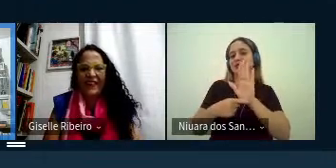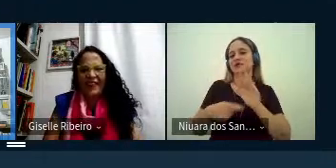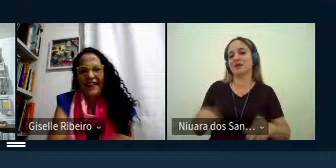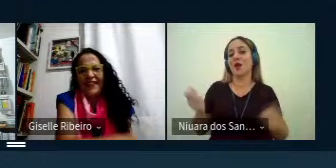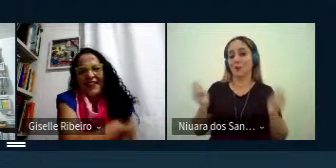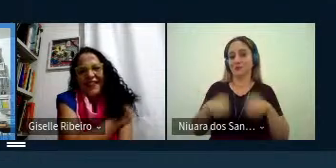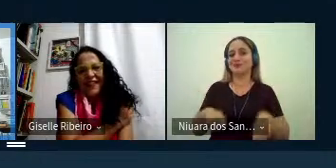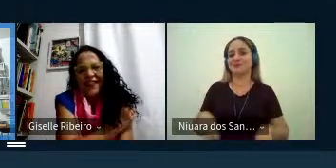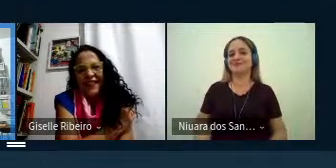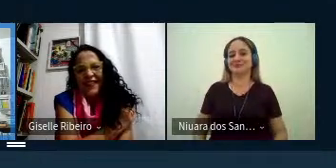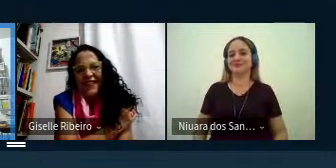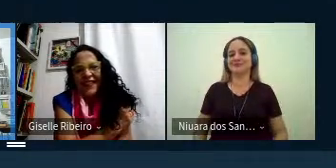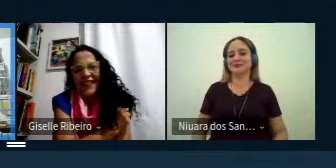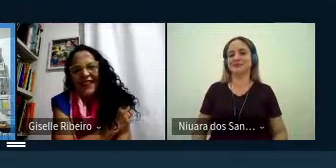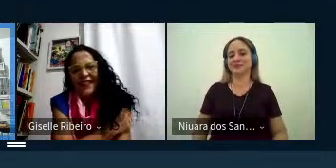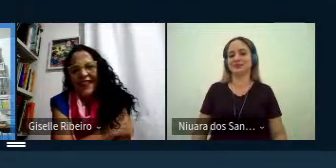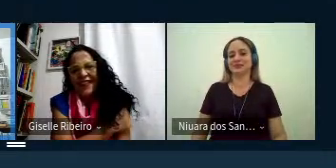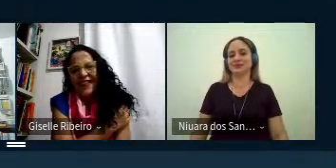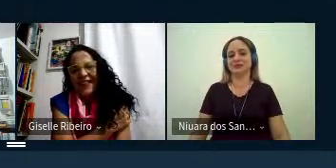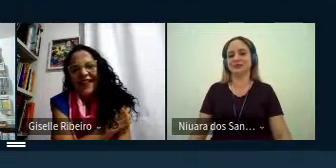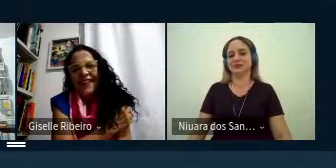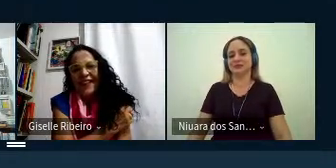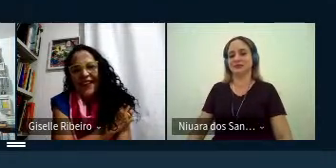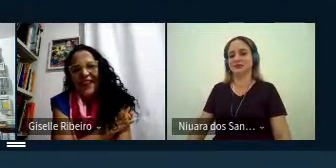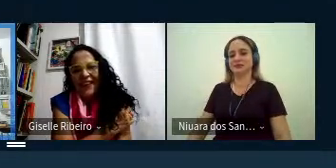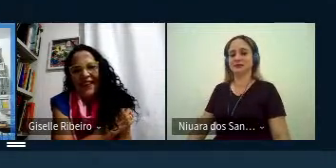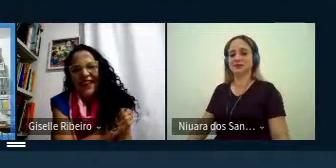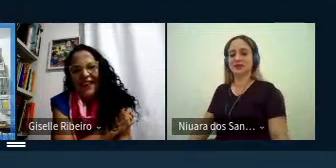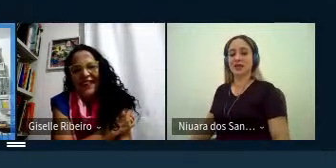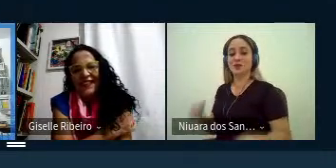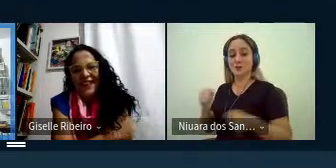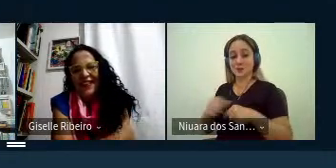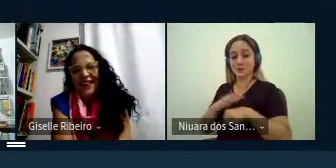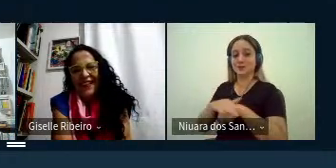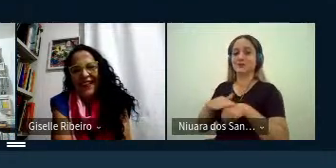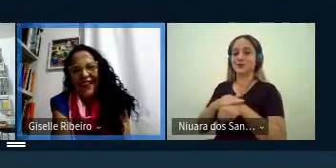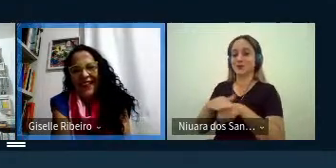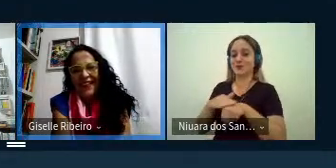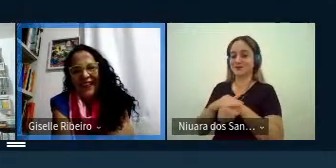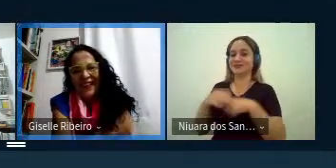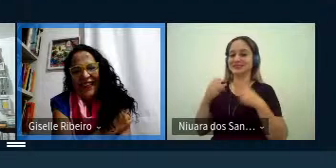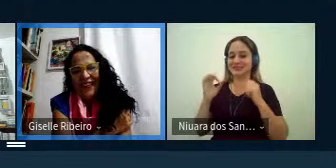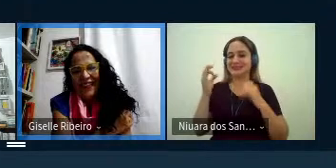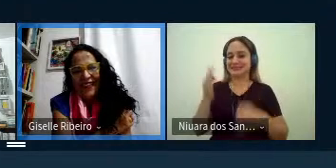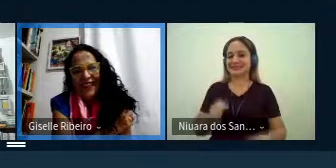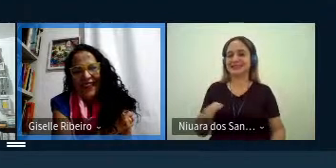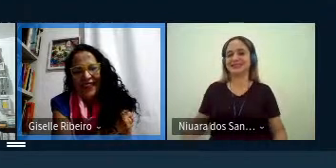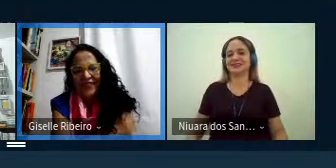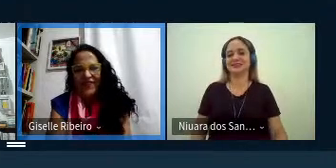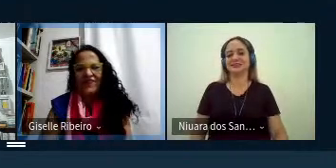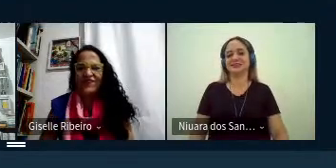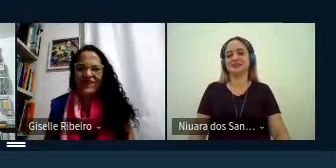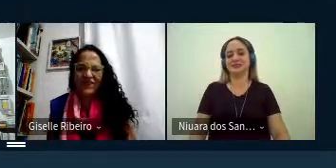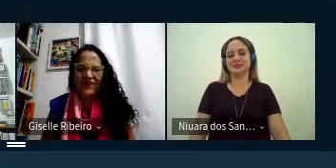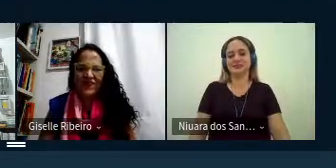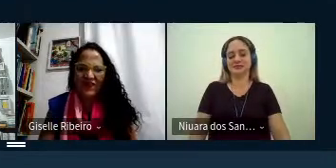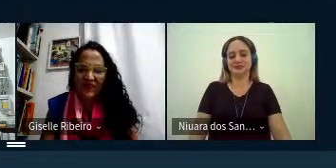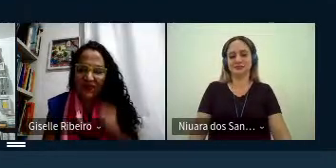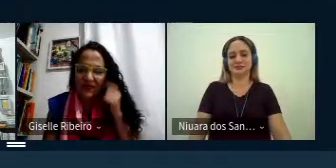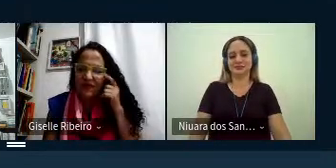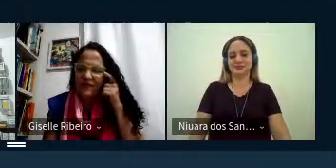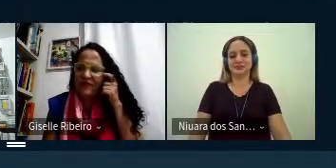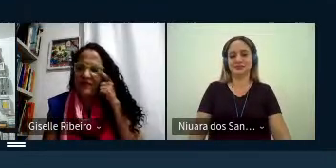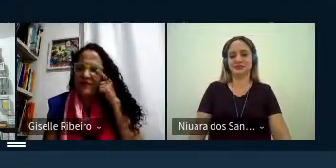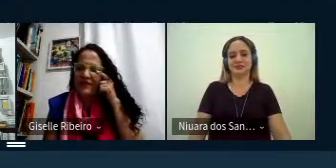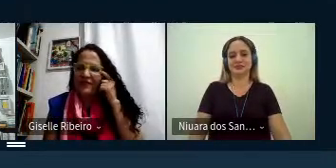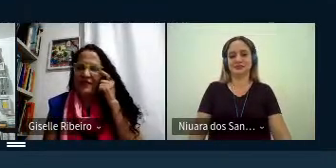possibilidade né uma possibilidade a gente pode conversar com certeza fica aqui né já